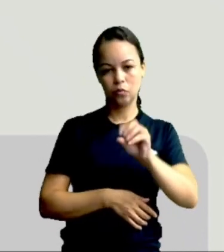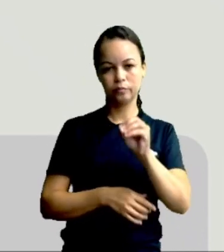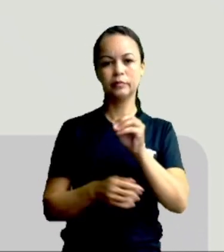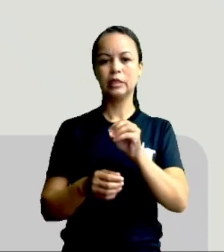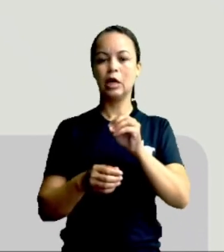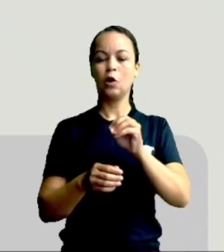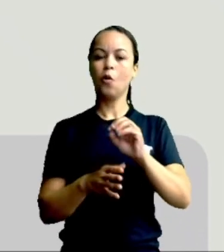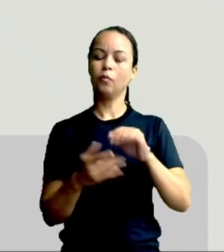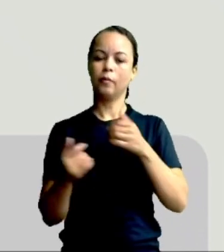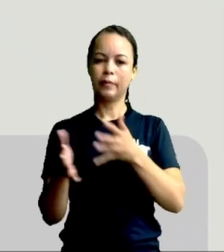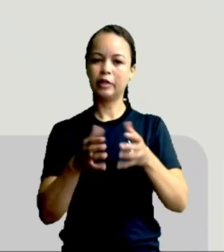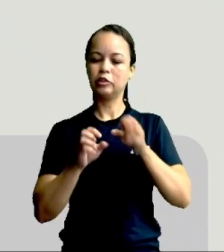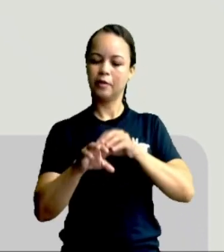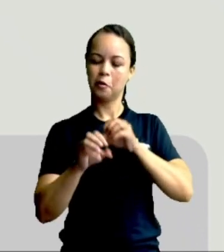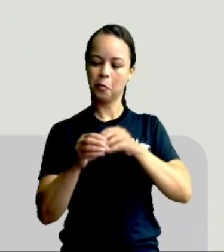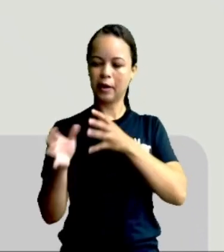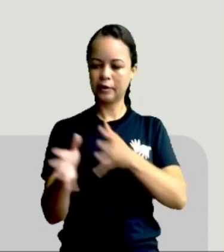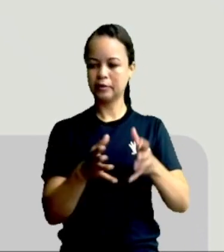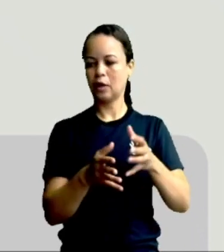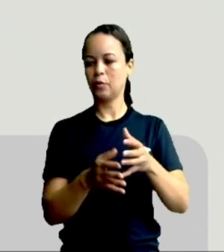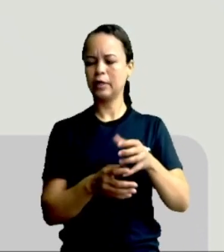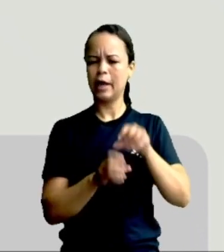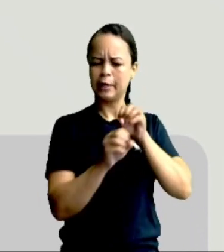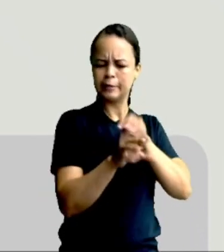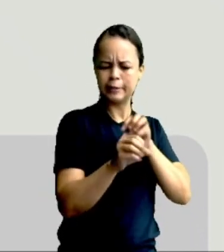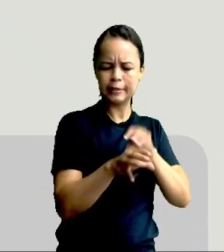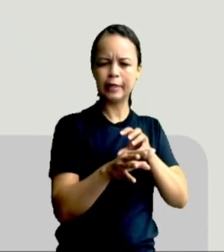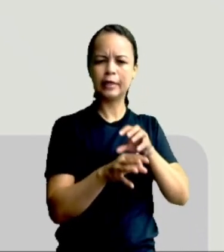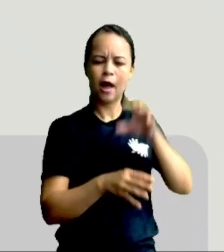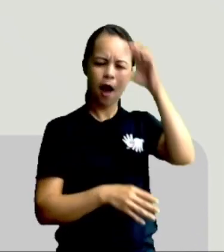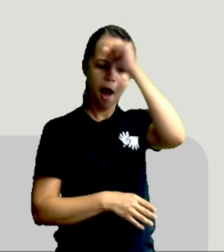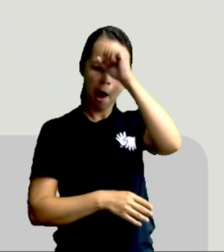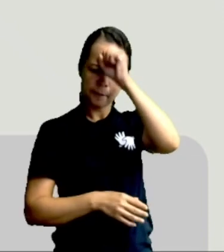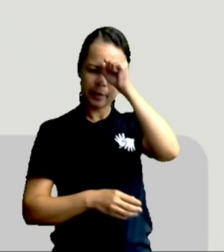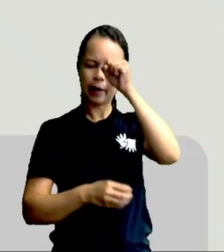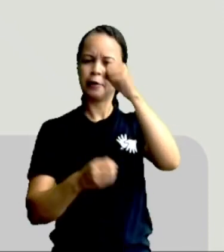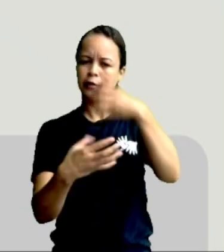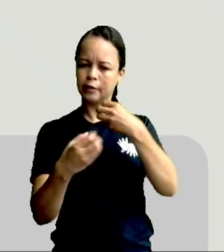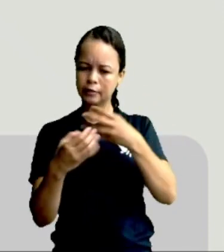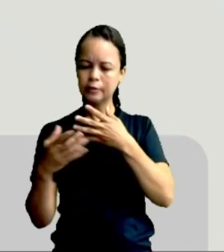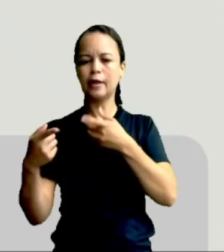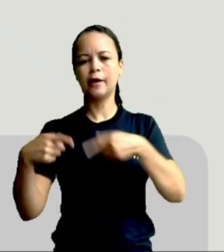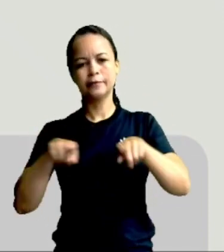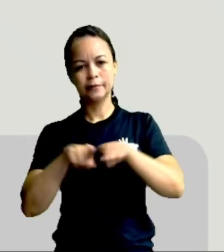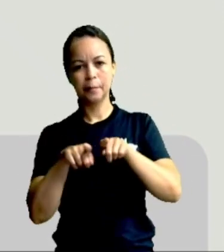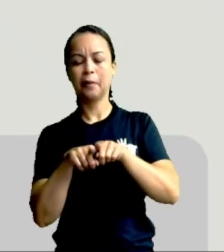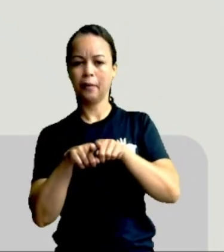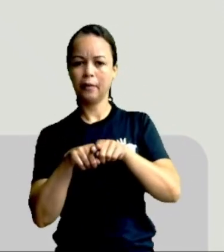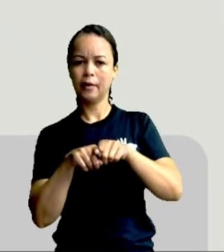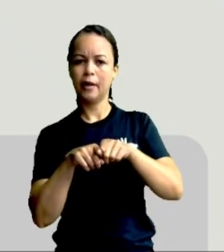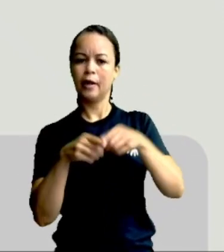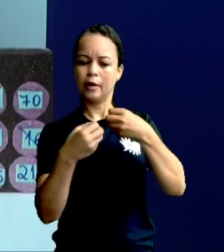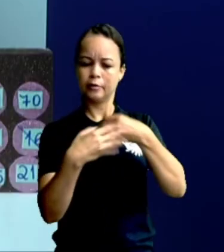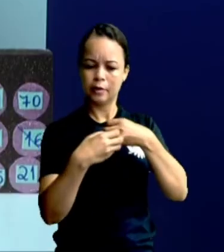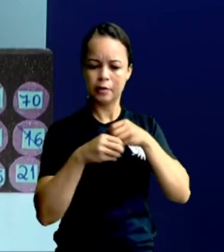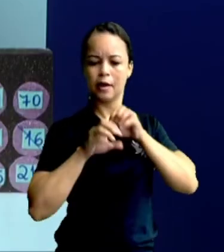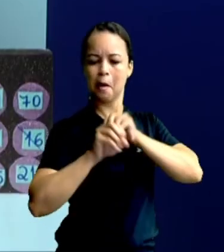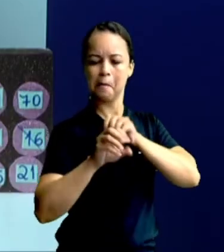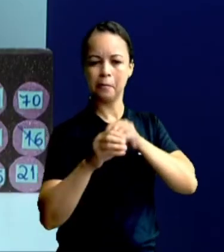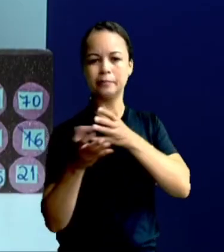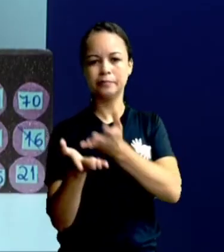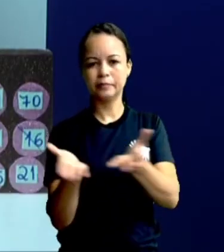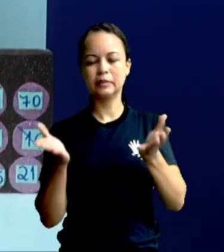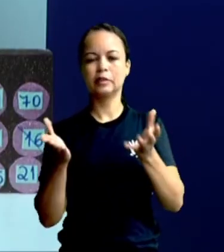Quem ensina, aprende ao ensinar. E quem aprende, ensina ao aprender. Um grande